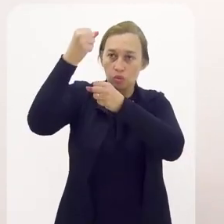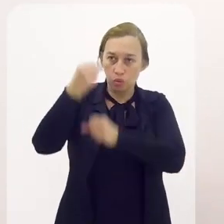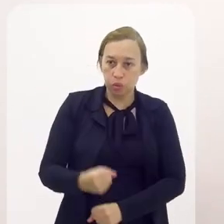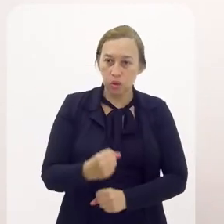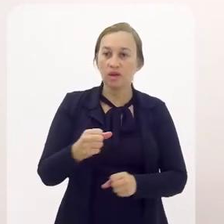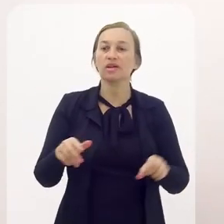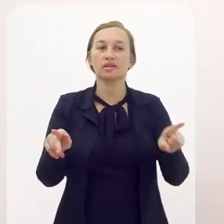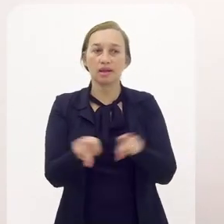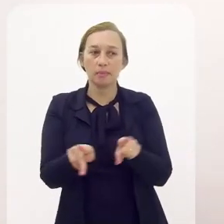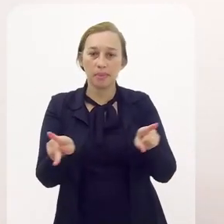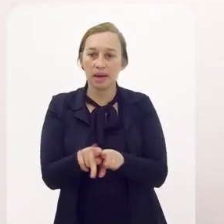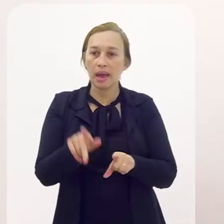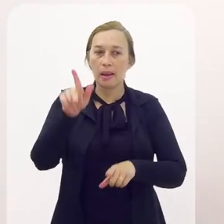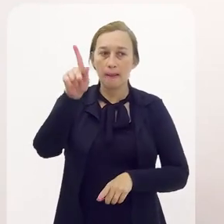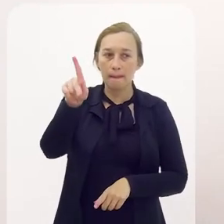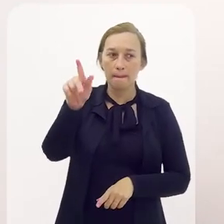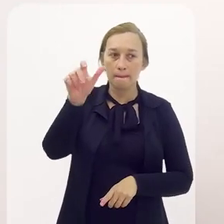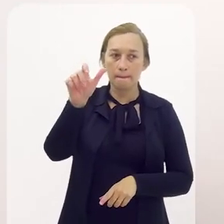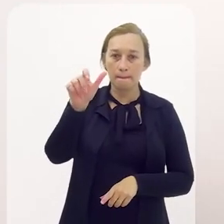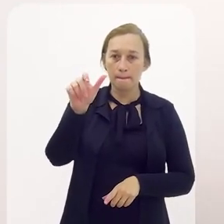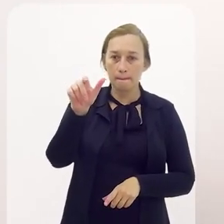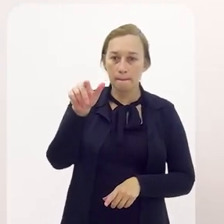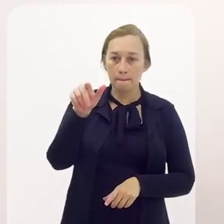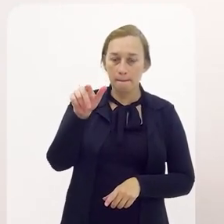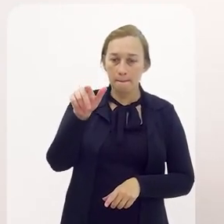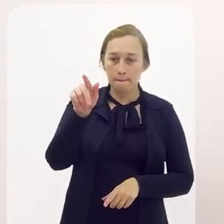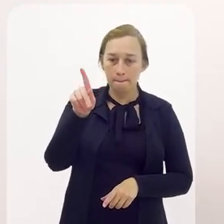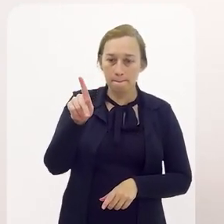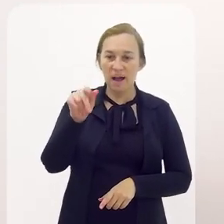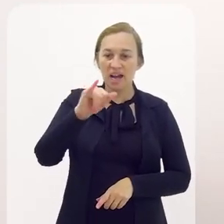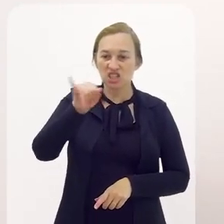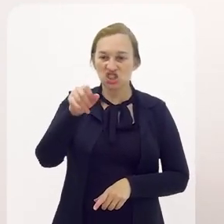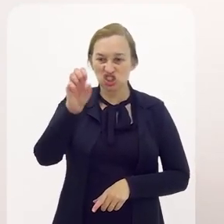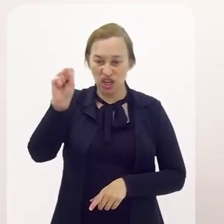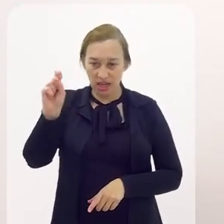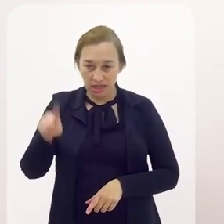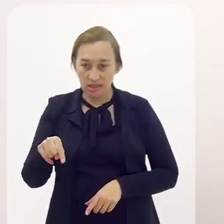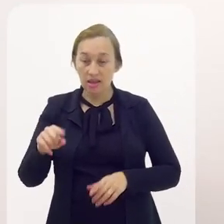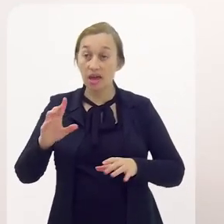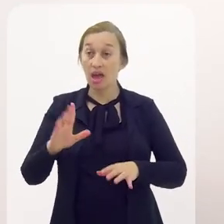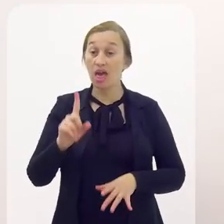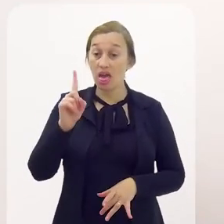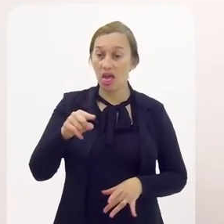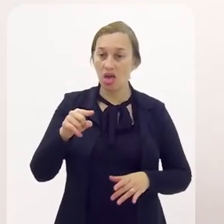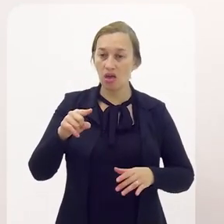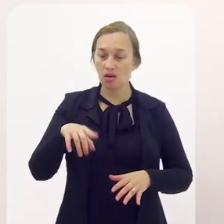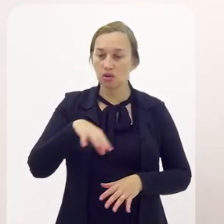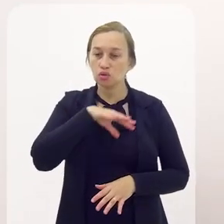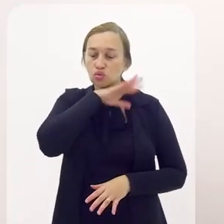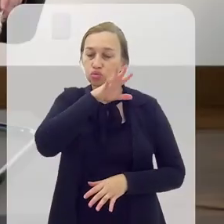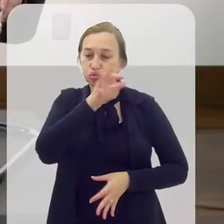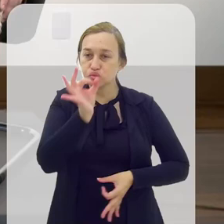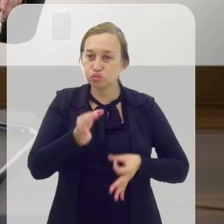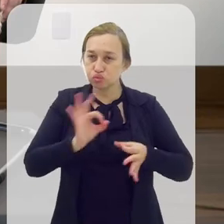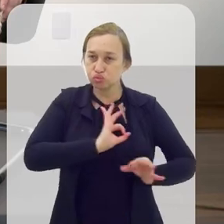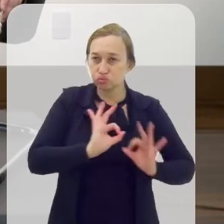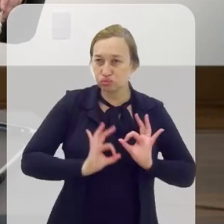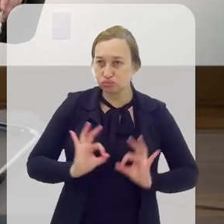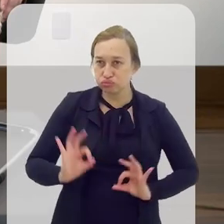também da pagelança, a onça é um ser maior. A